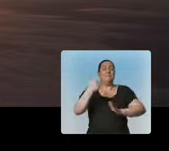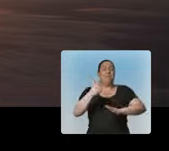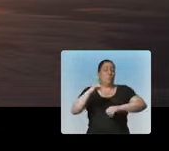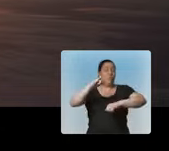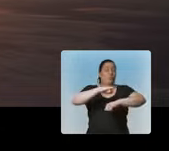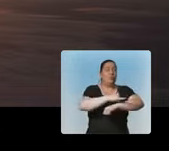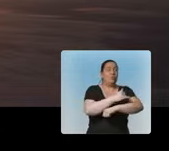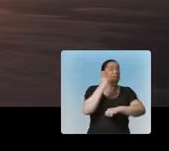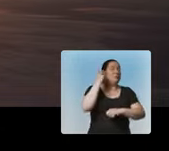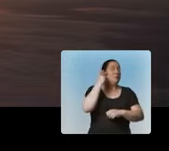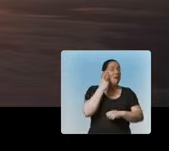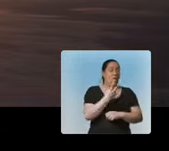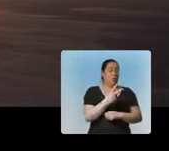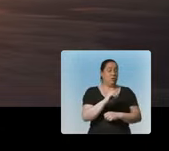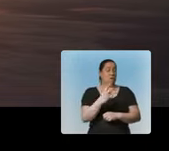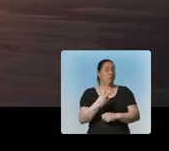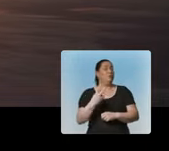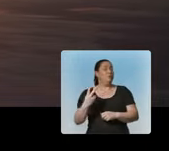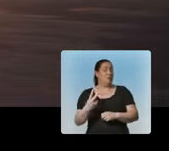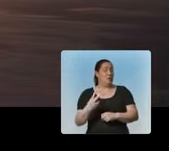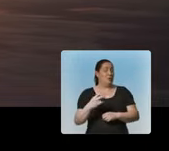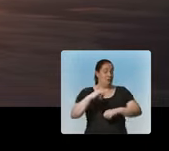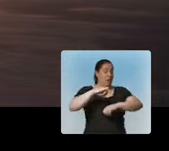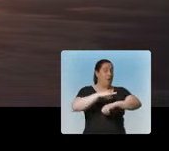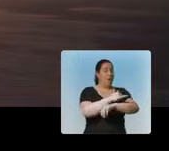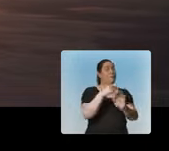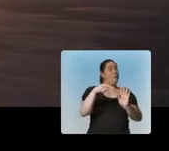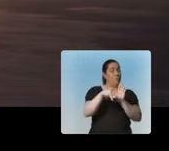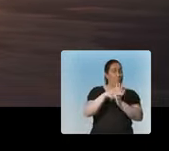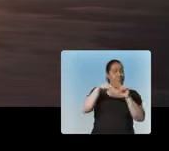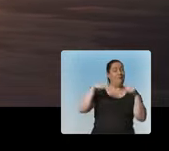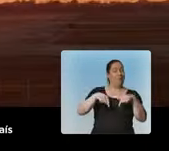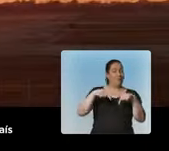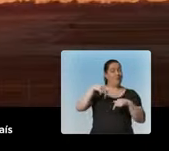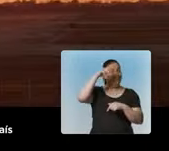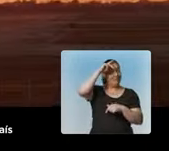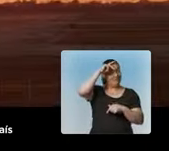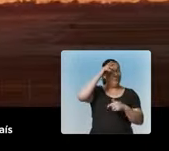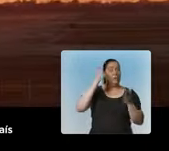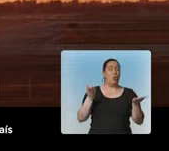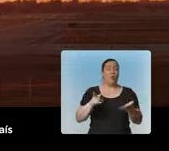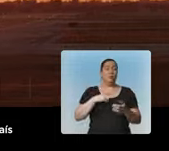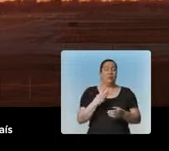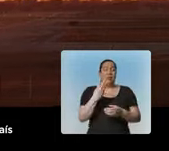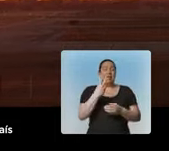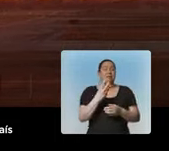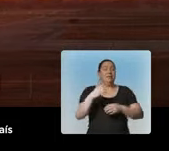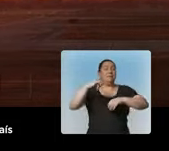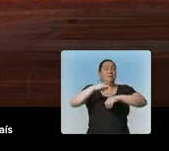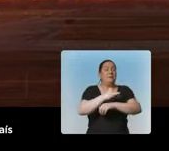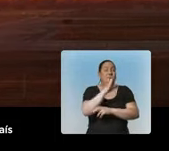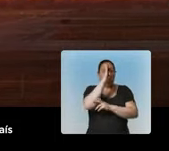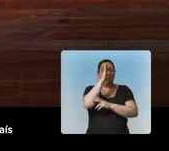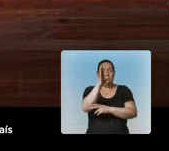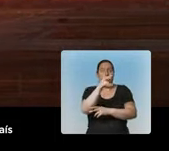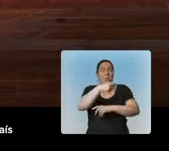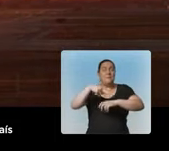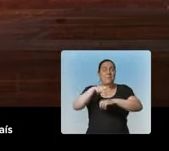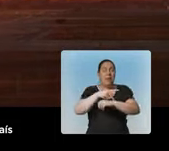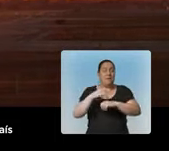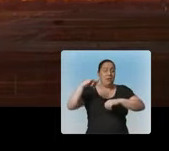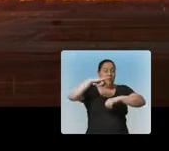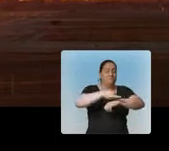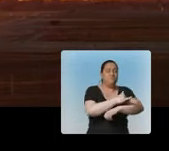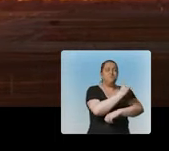voo para São Paulo em 2022. Partindo do aeroporto de Pelotas. E hoje já temos as três principais companhias aéreas